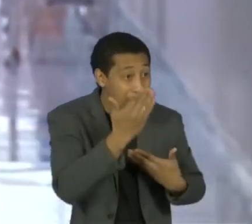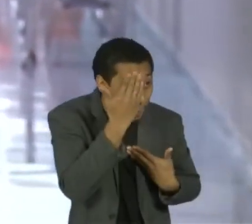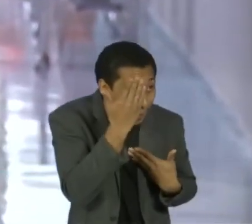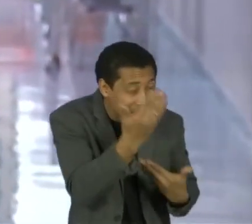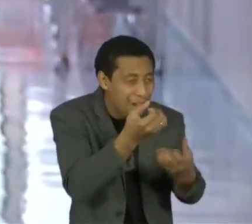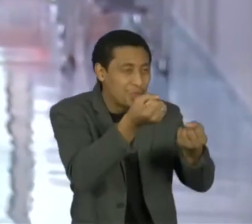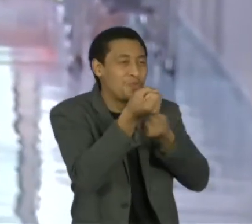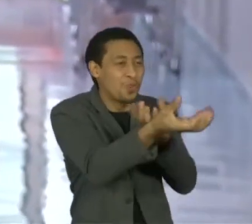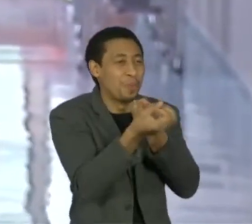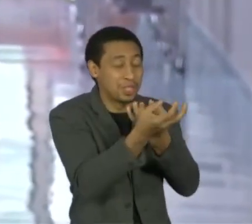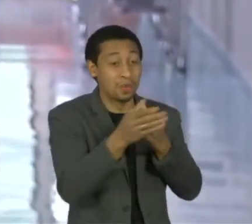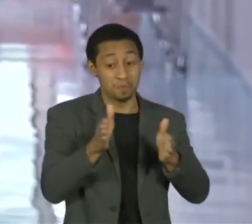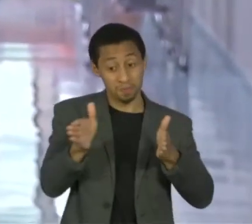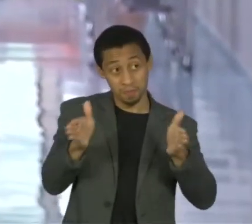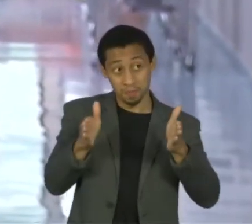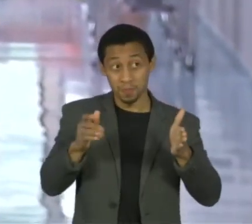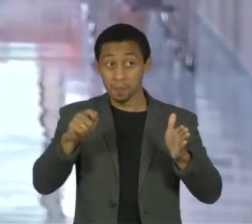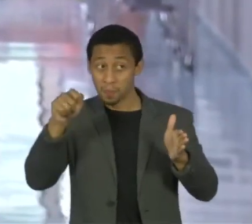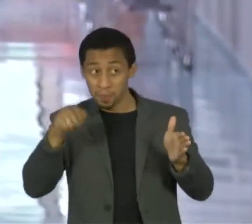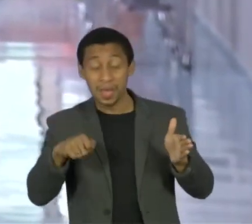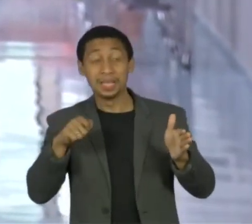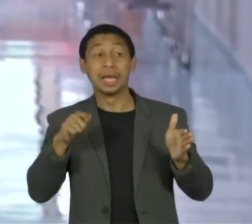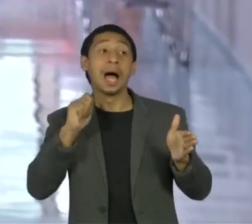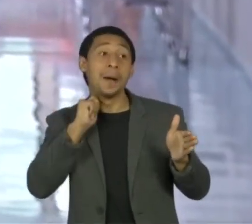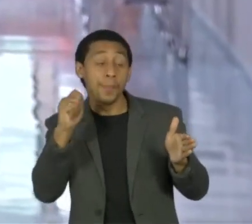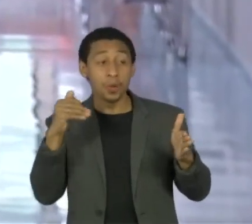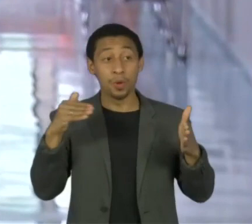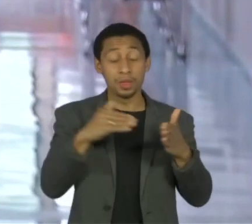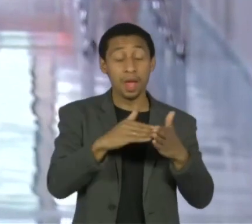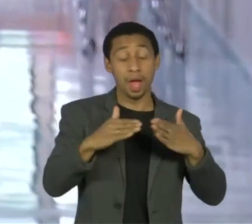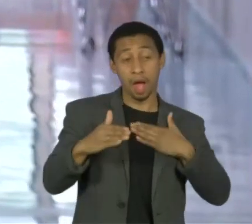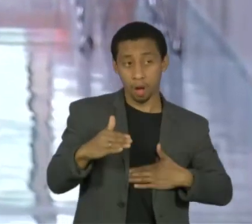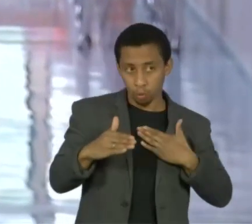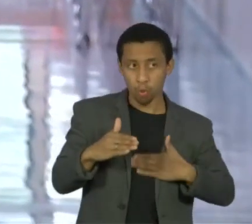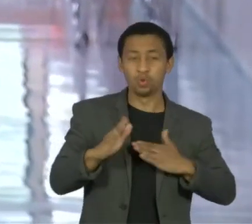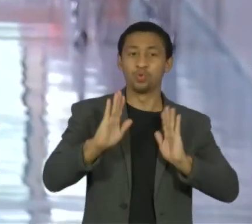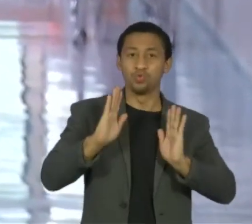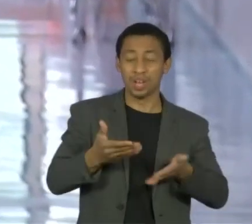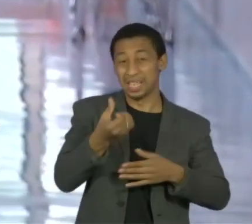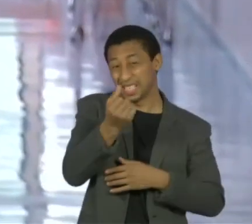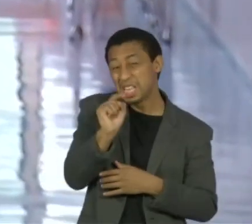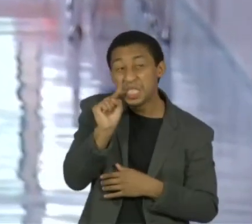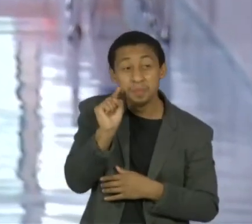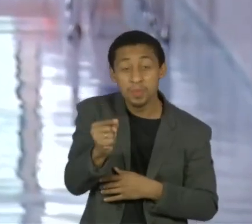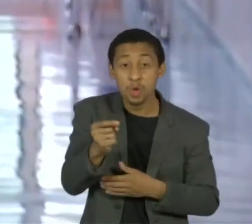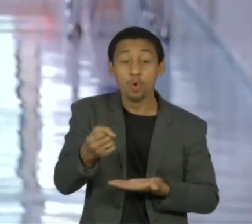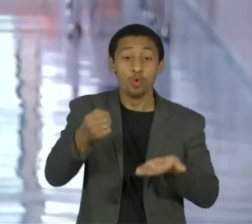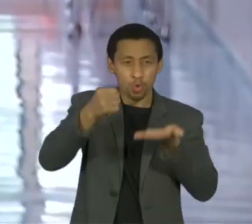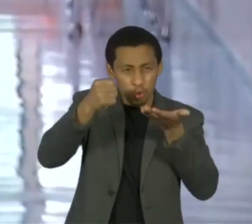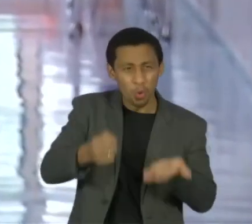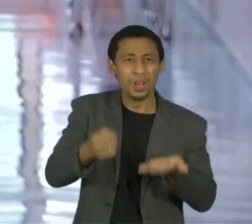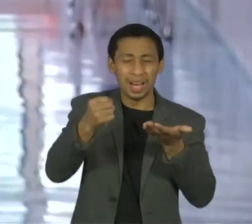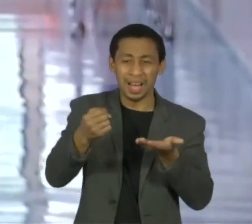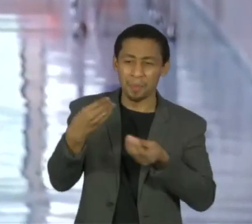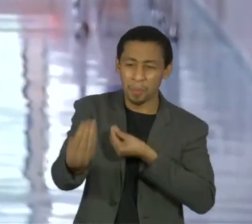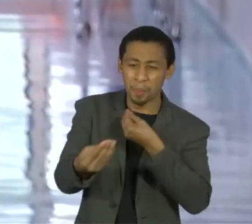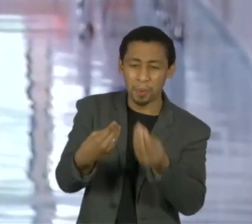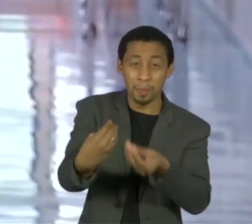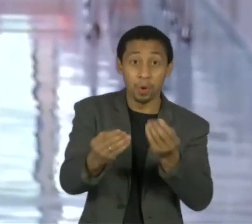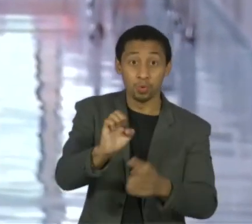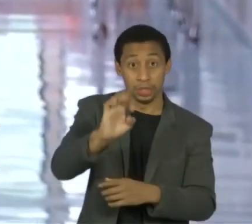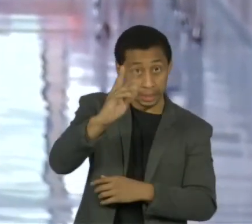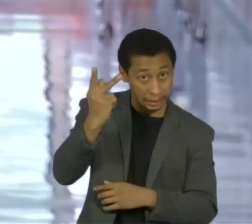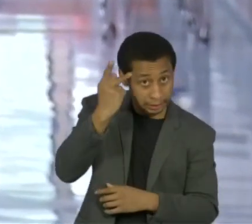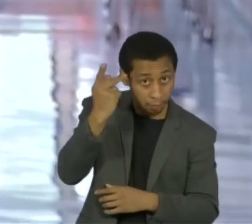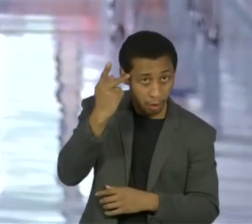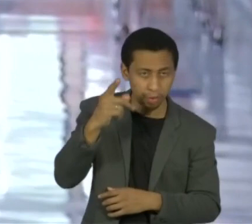entre os meses de abril e agosto foram distribuídas 3,6 mil toneladas de alimentos só no estado de São Paulo. Se